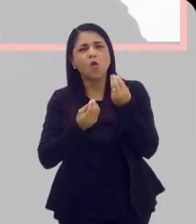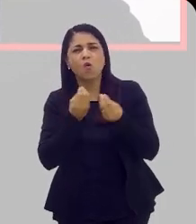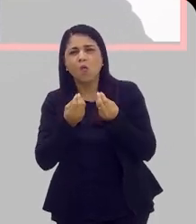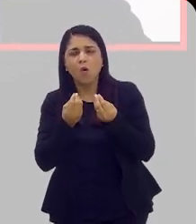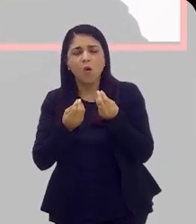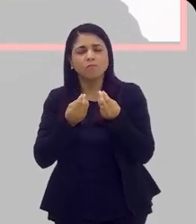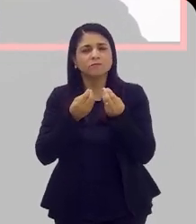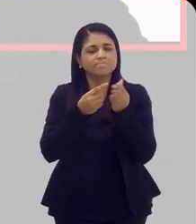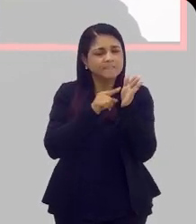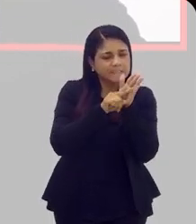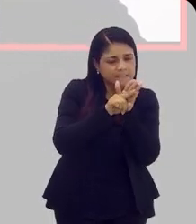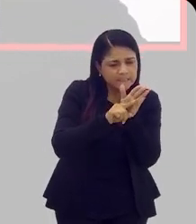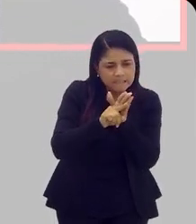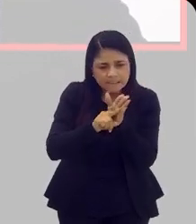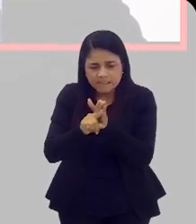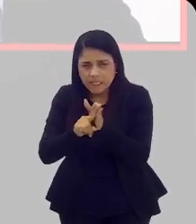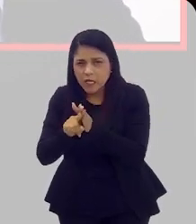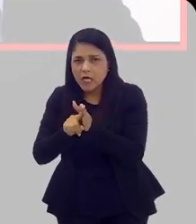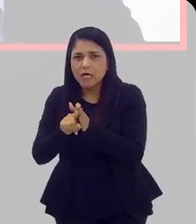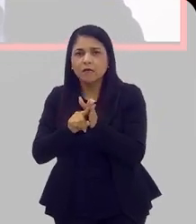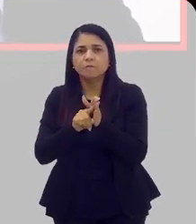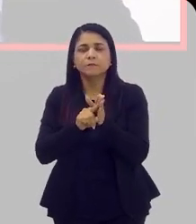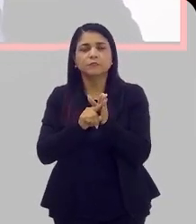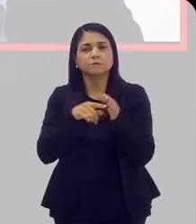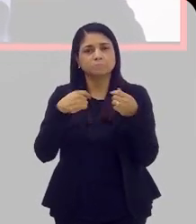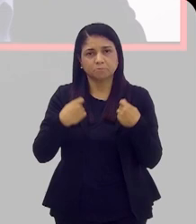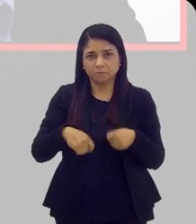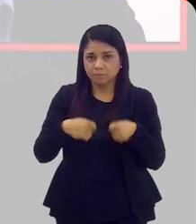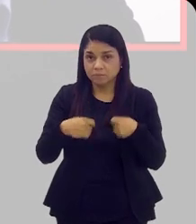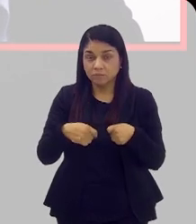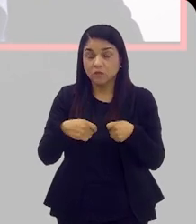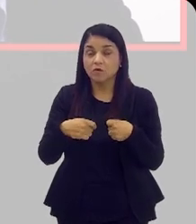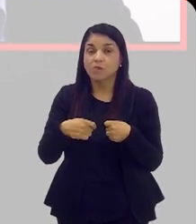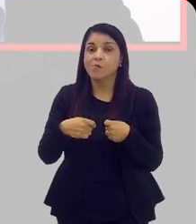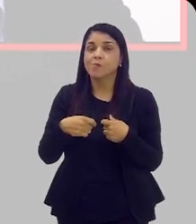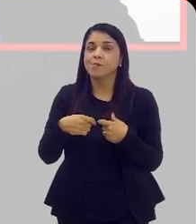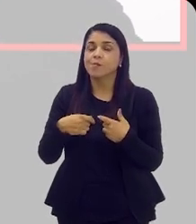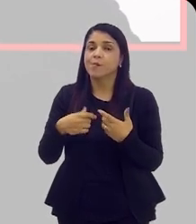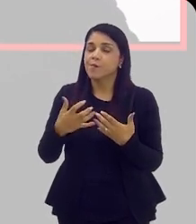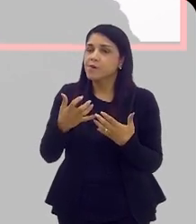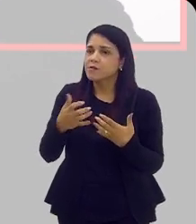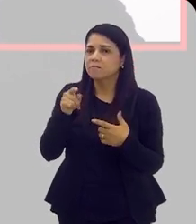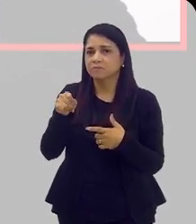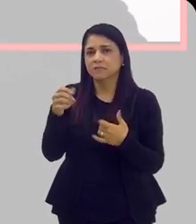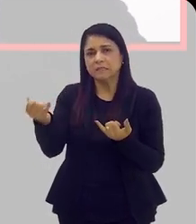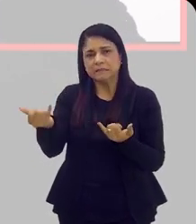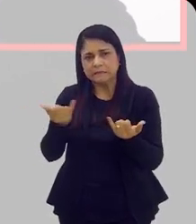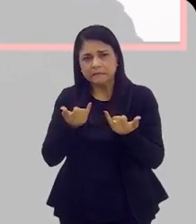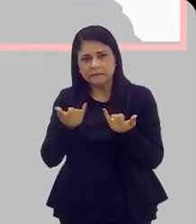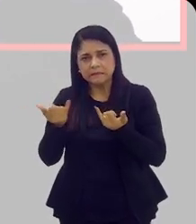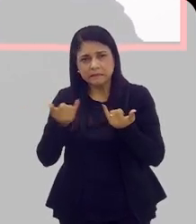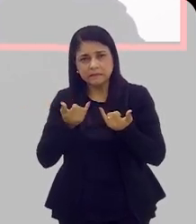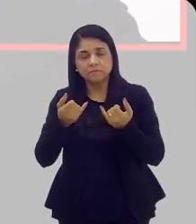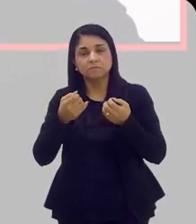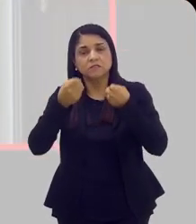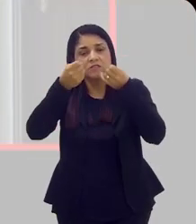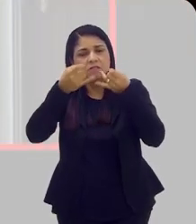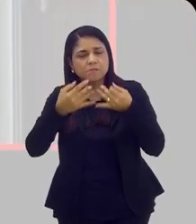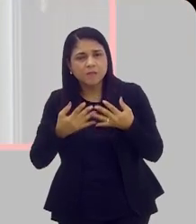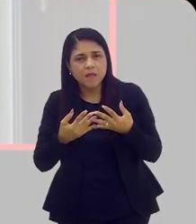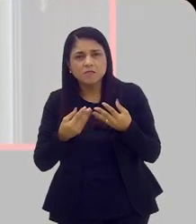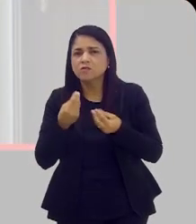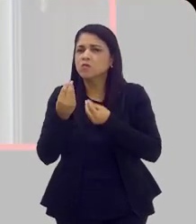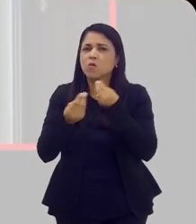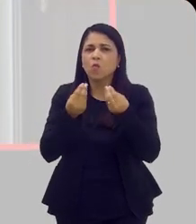é feito esse rastreio e os exames que são necessários, eu queria que o senhor falasse para a gente quais